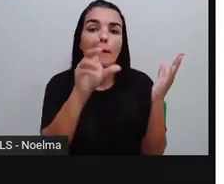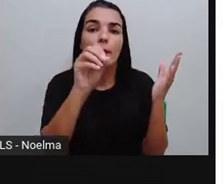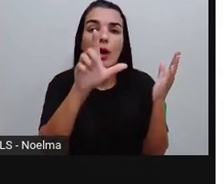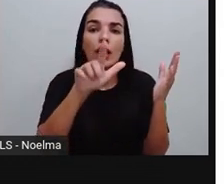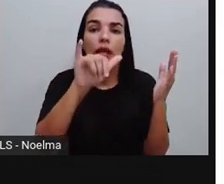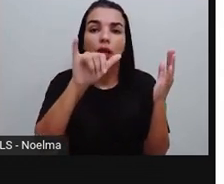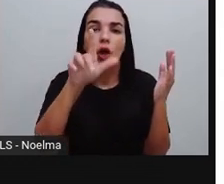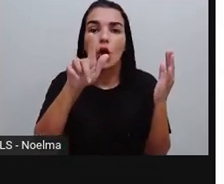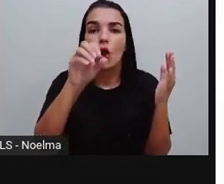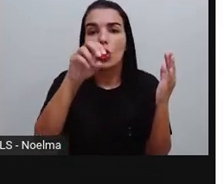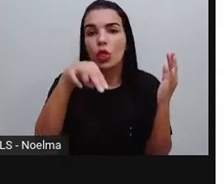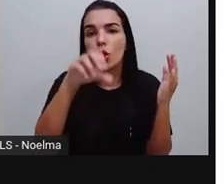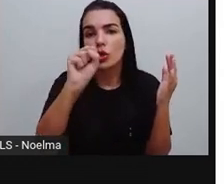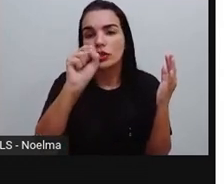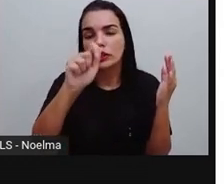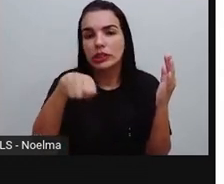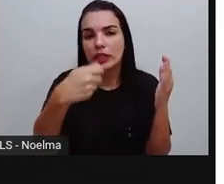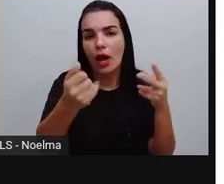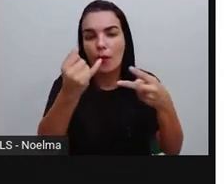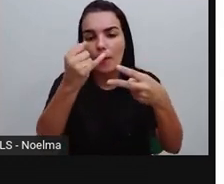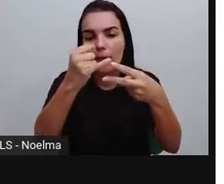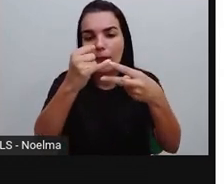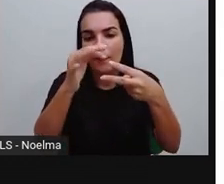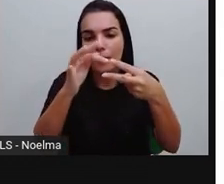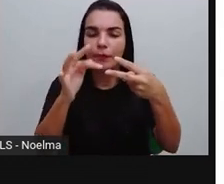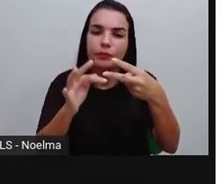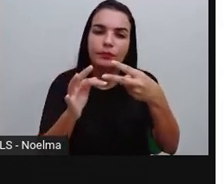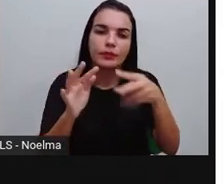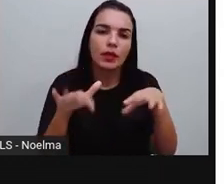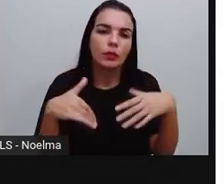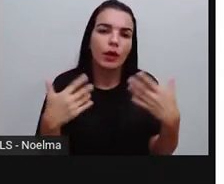Essa primeira figura pode ser considerada um polígono?